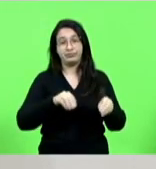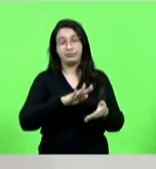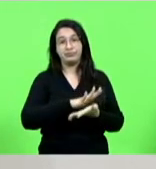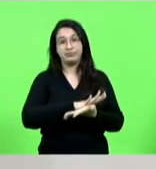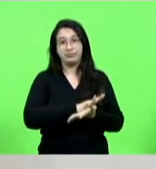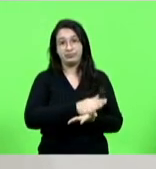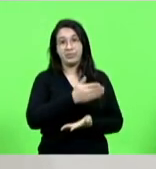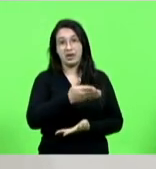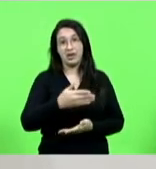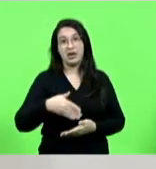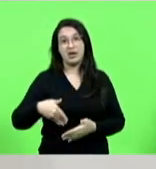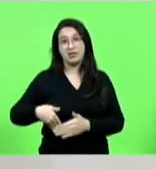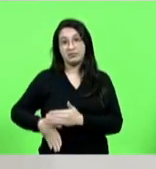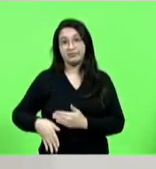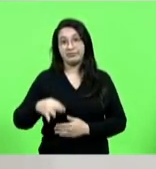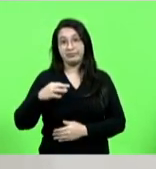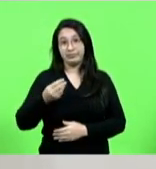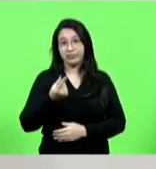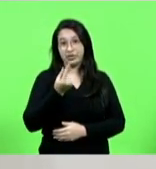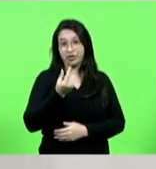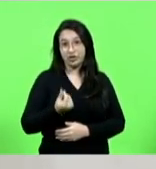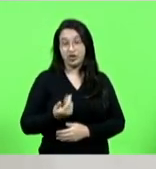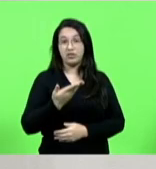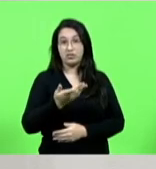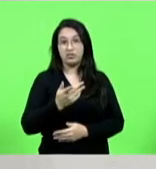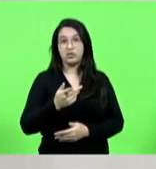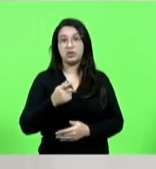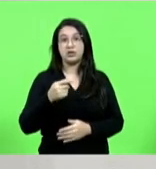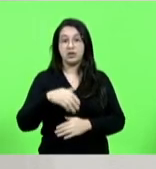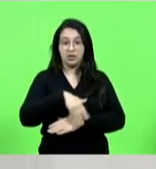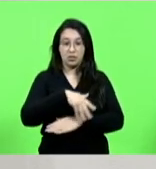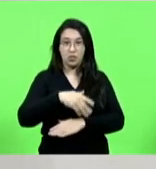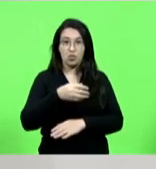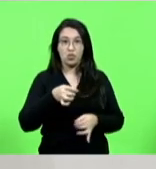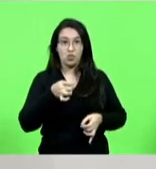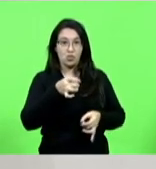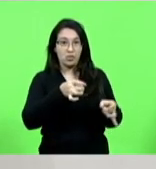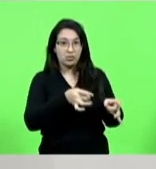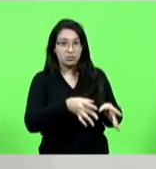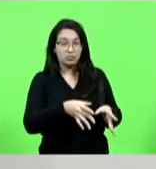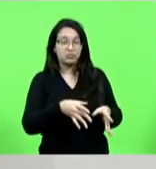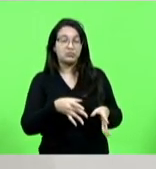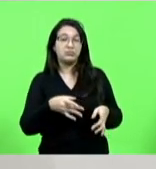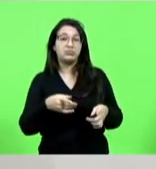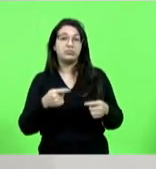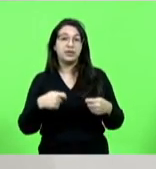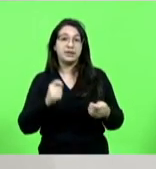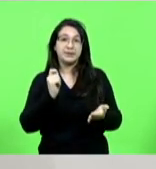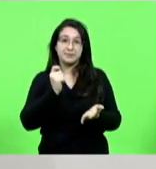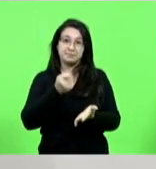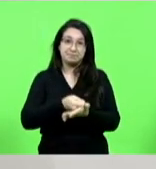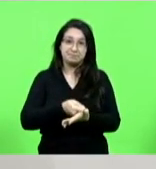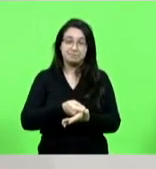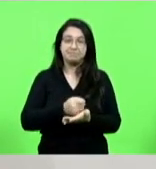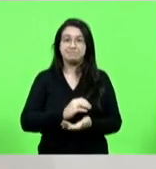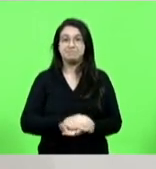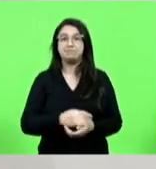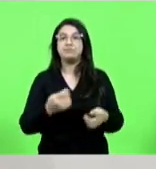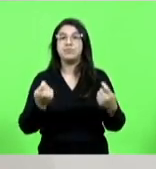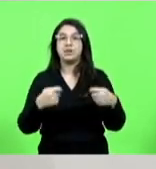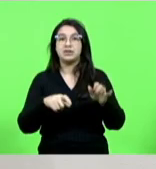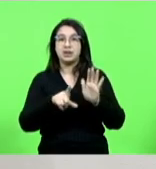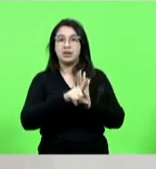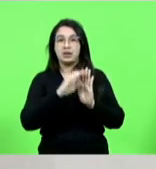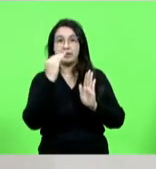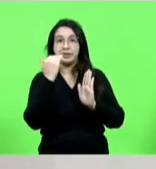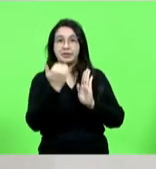é no bolso você joga lixo no chão vai ser multado agora a grande questão é a aplicabilidade da lei como é que